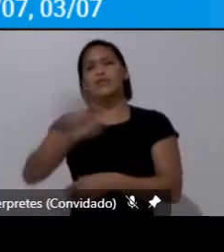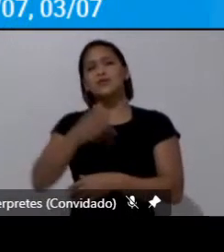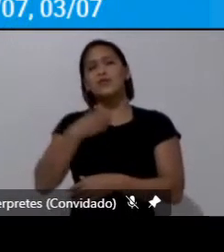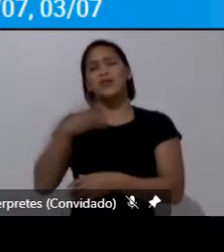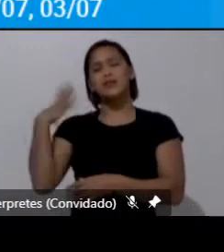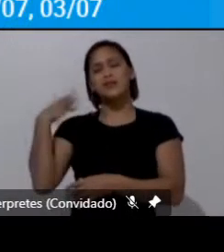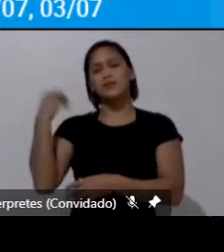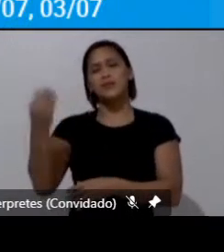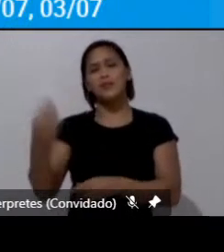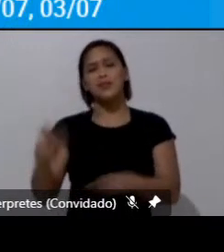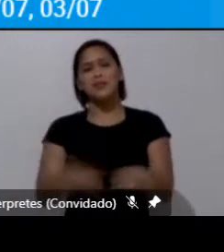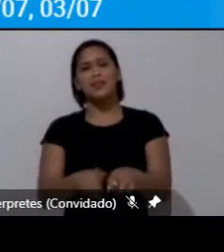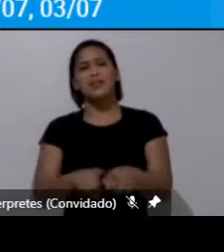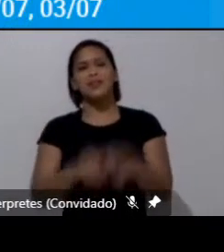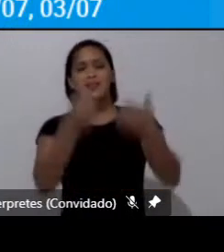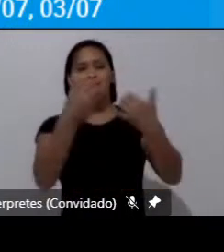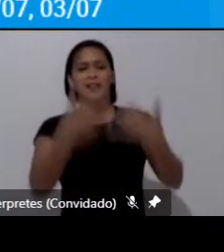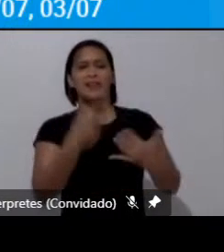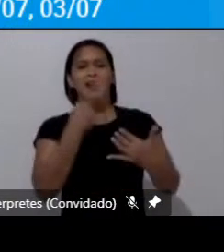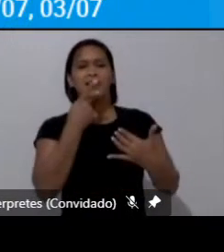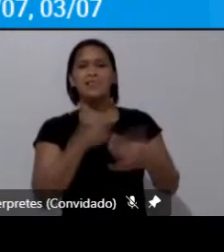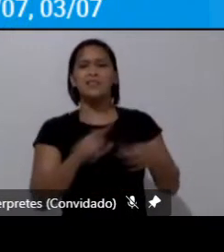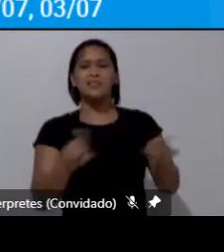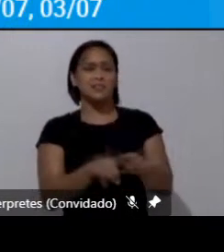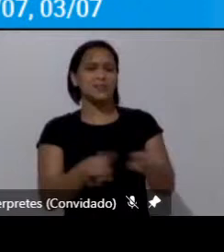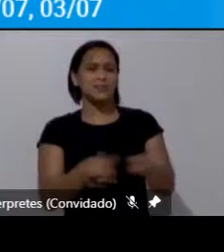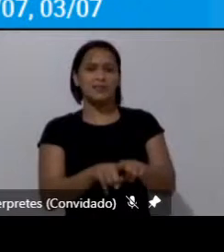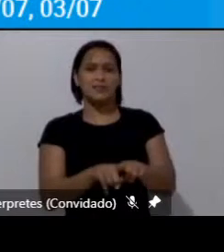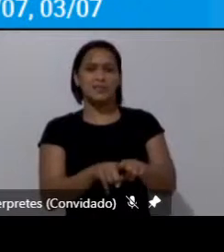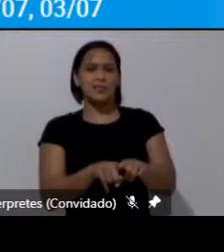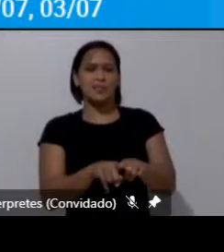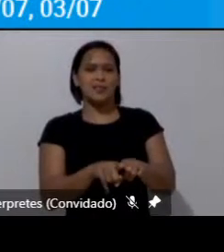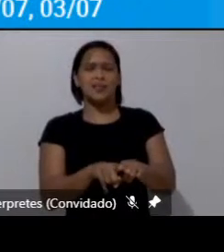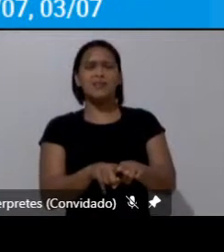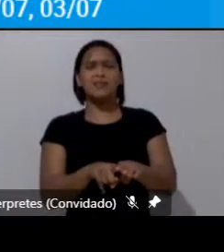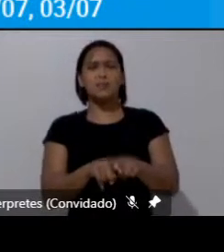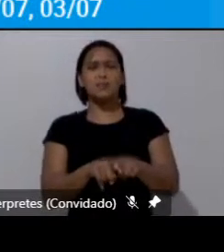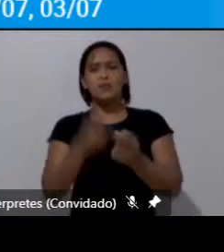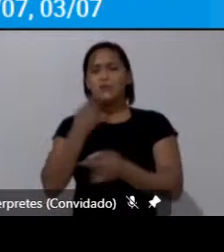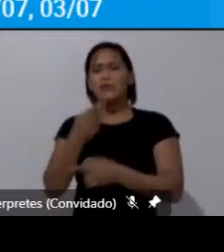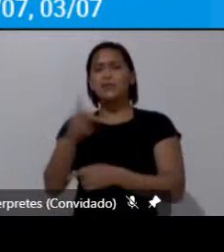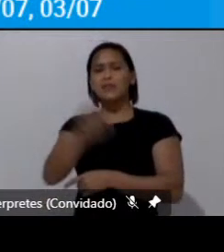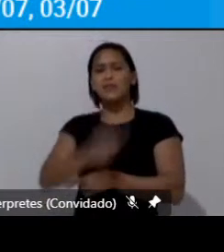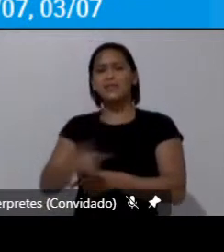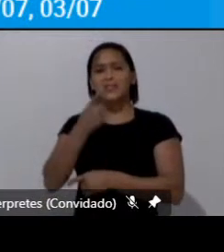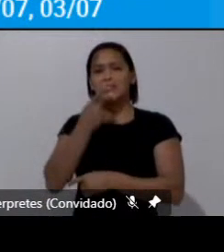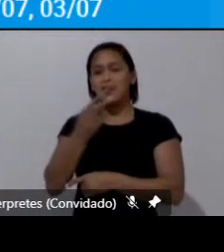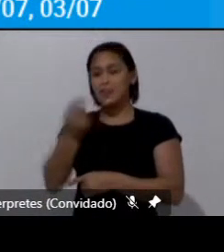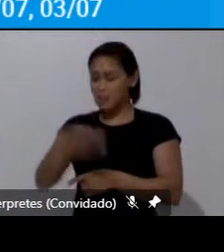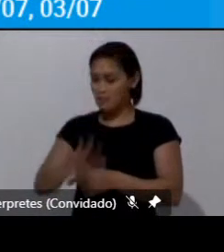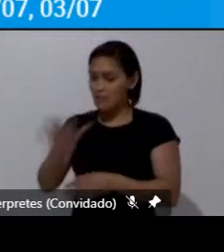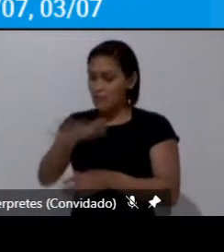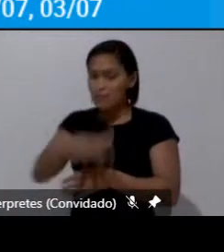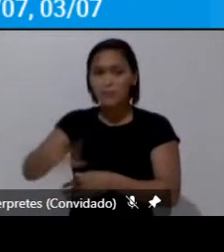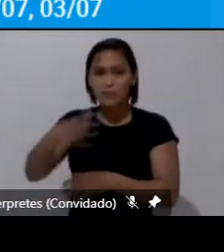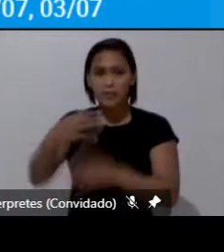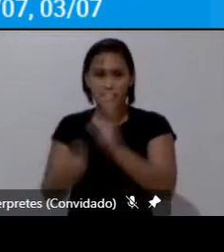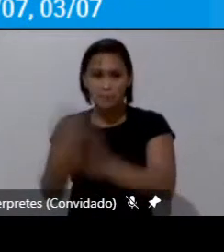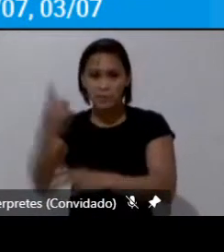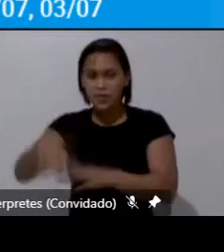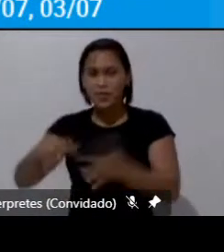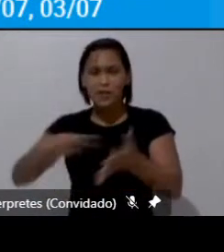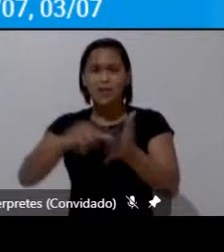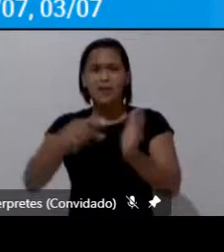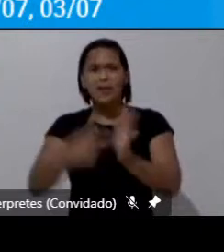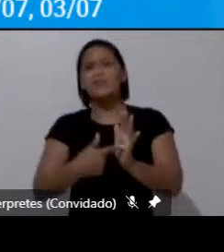isso tudo que na escala da metrópole vai aparecer e a Graziana vai tratar sobre isso tem uma dimensão muito significativa